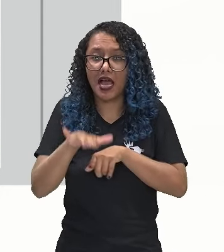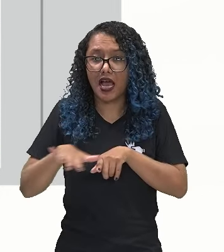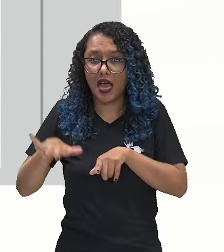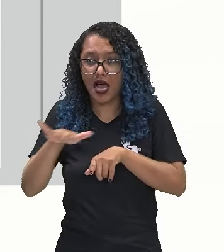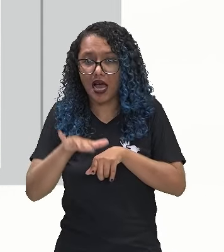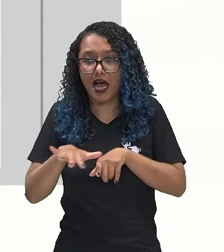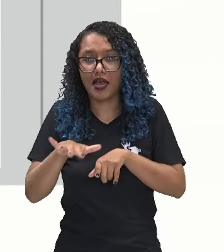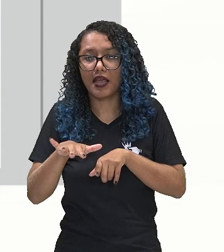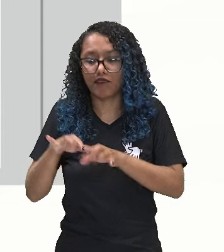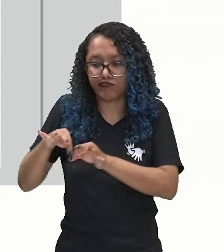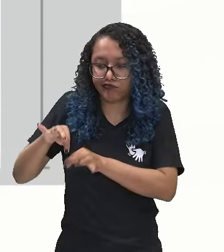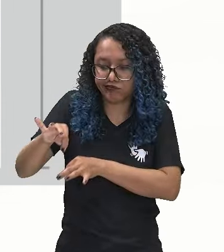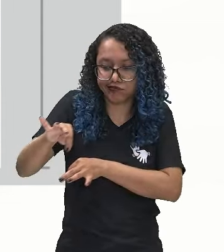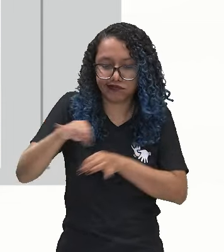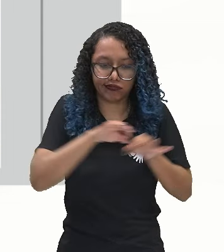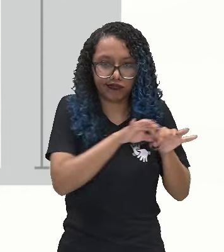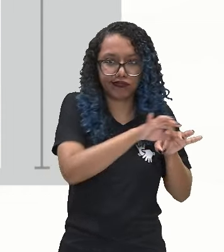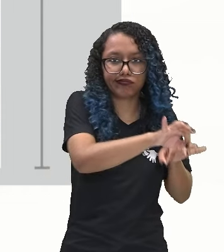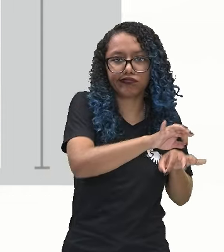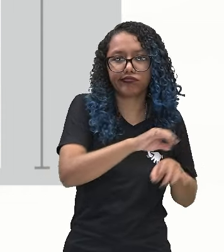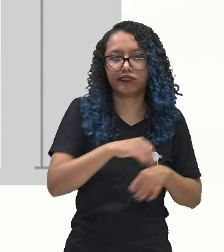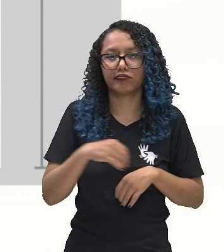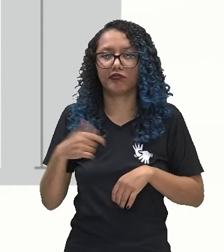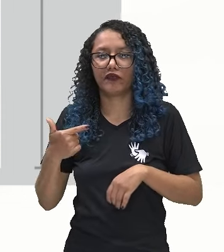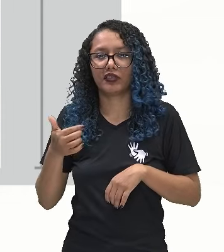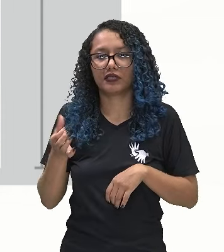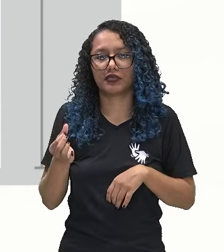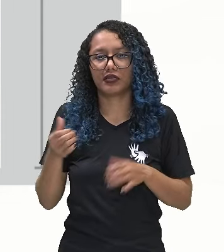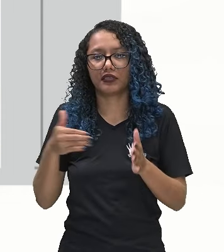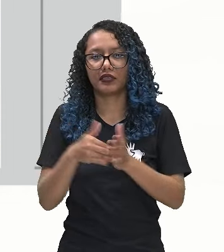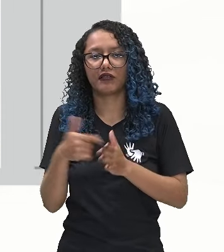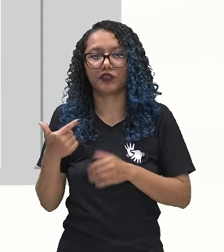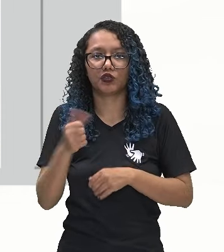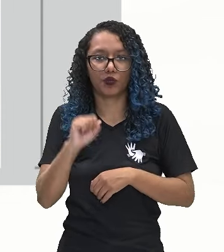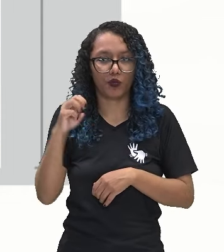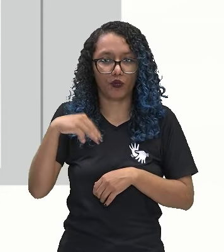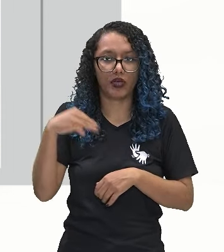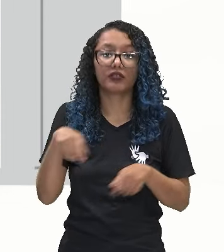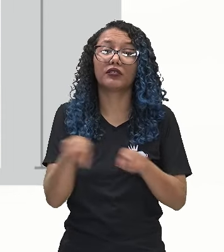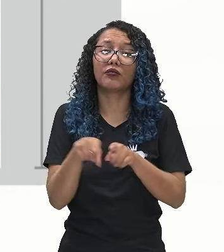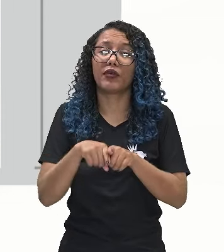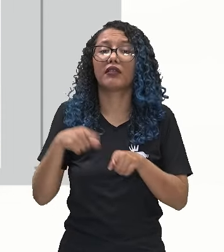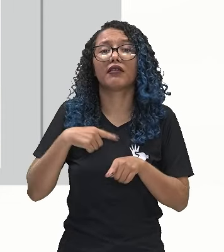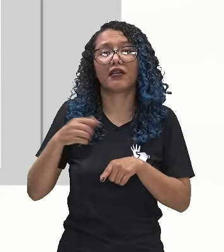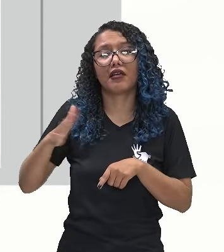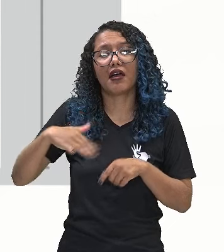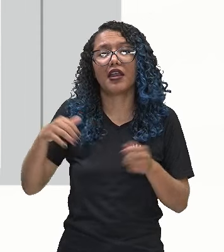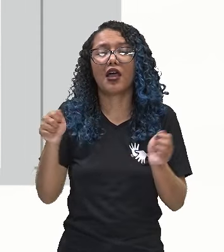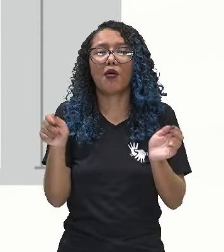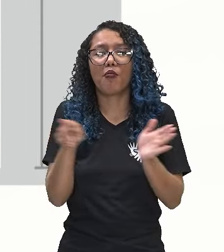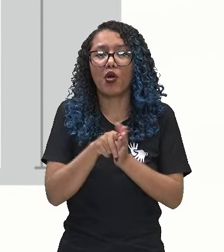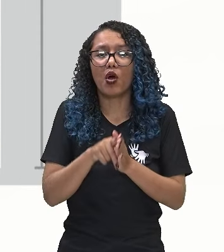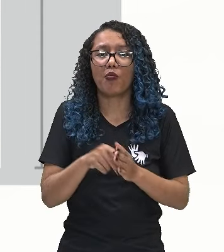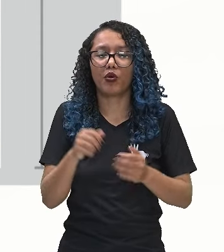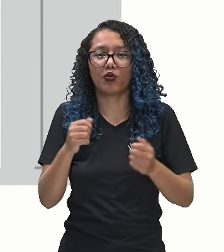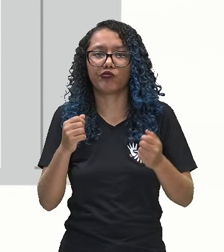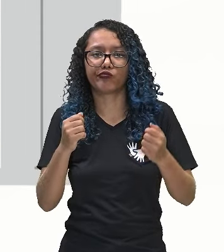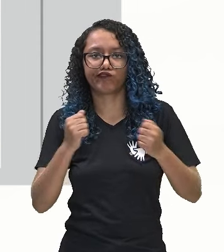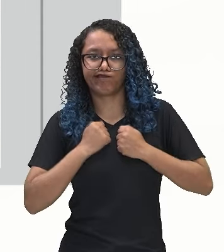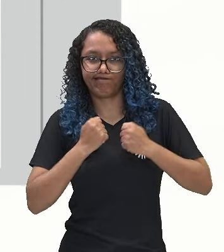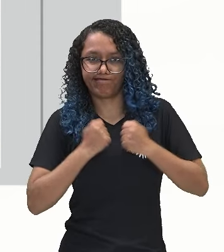28 metros. E é também marcado por uma área do goleiro ali, única, né?